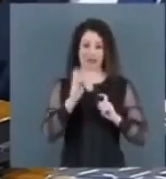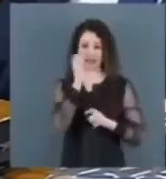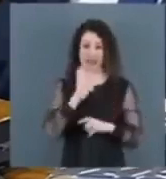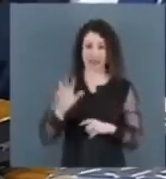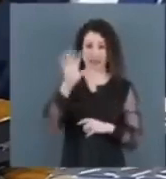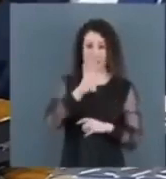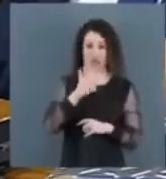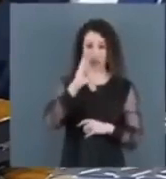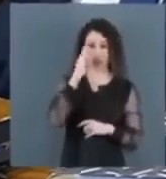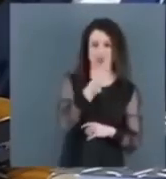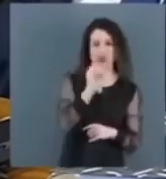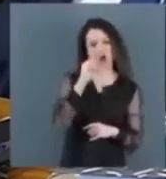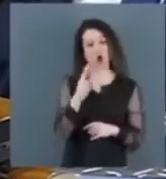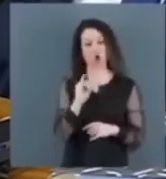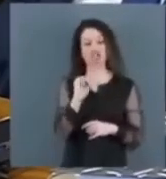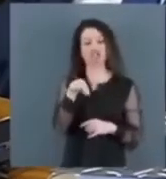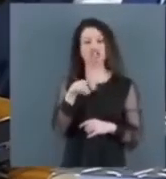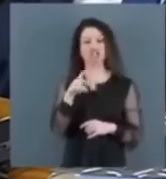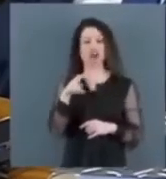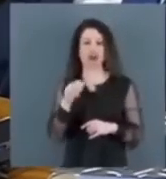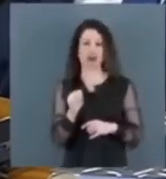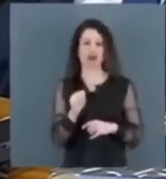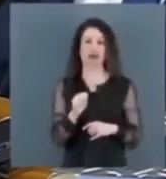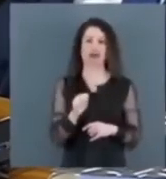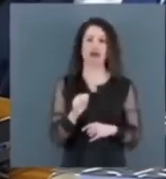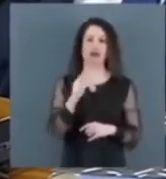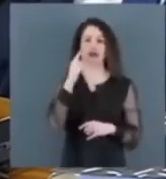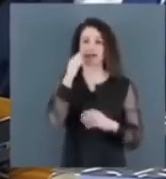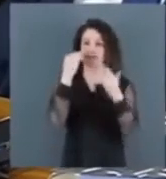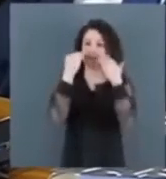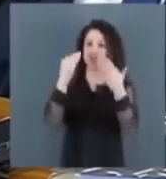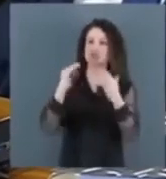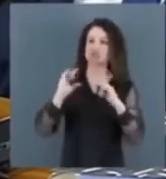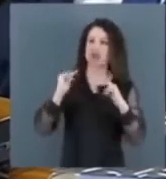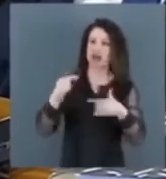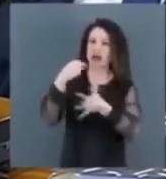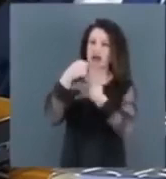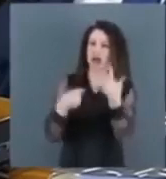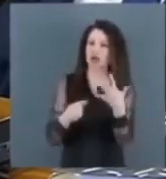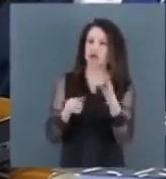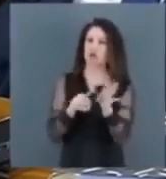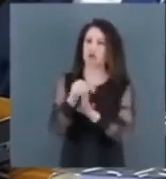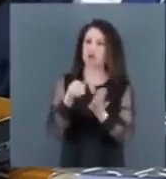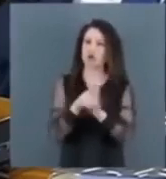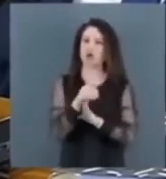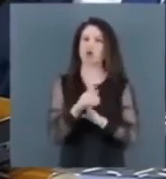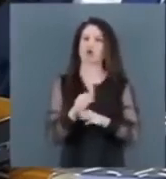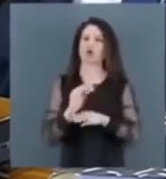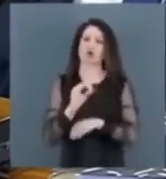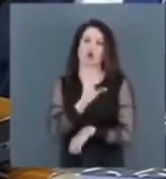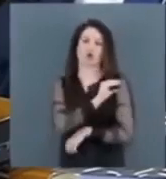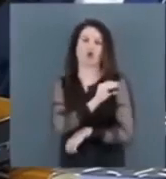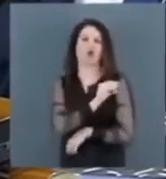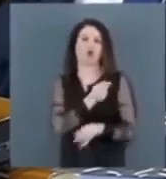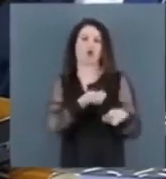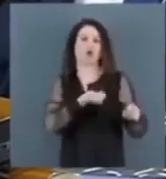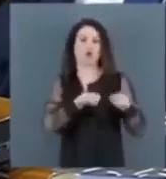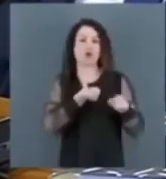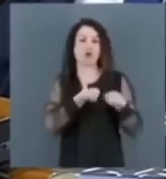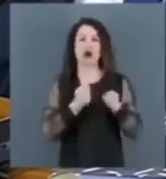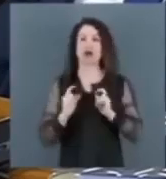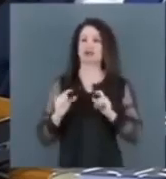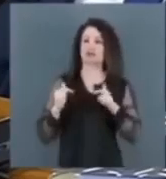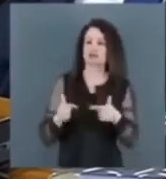integrantes ou vinculados ao Ministério, mediante os atos de orientação, coordenação e controle das